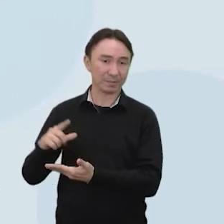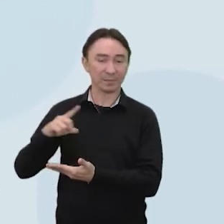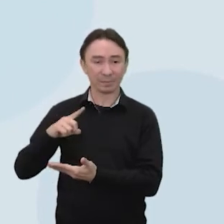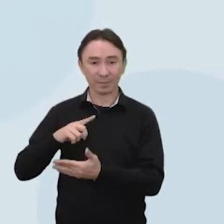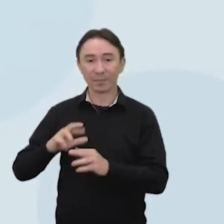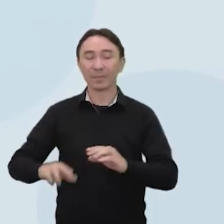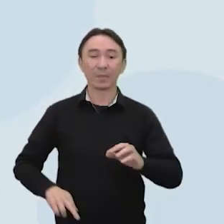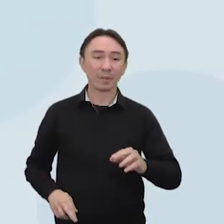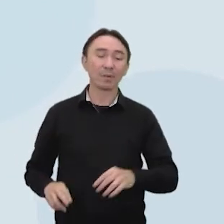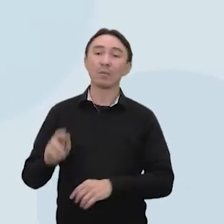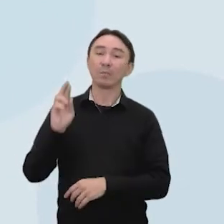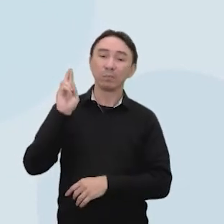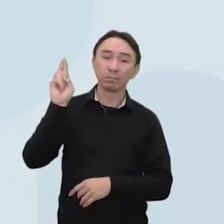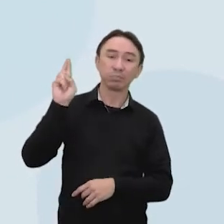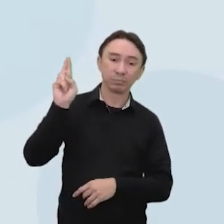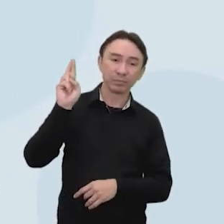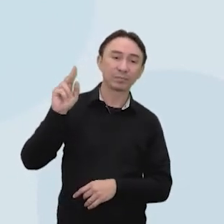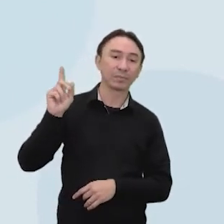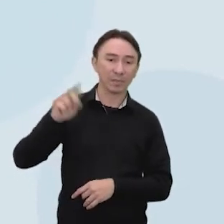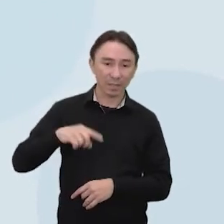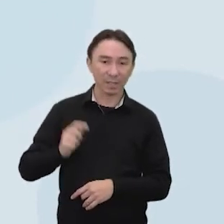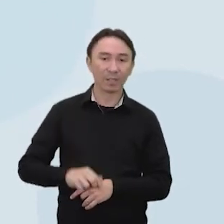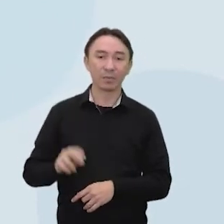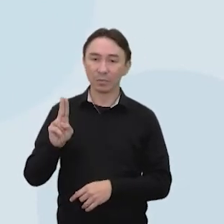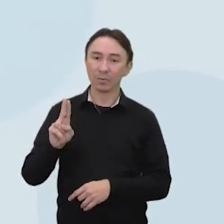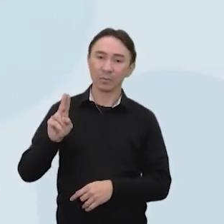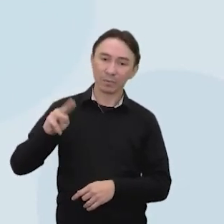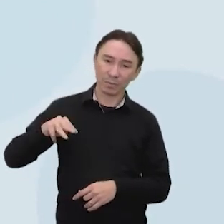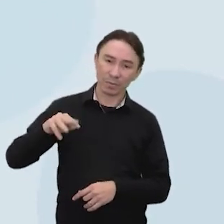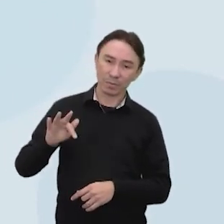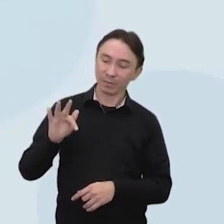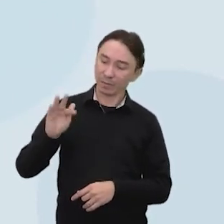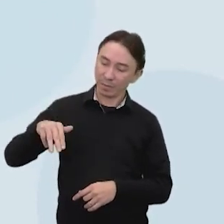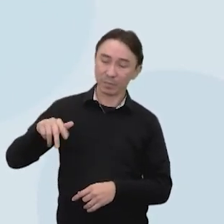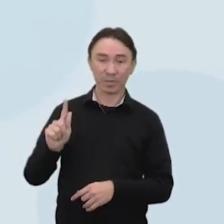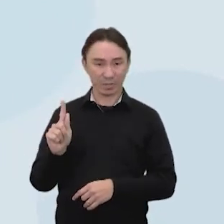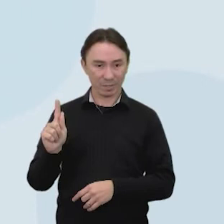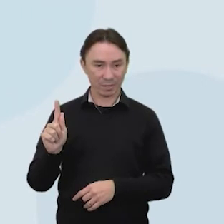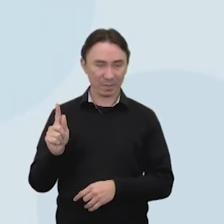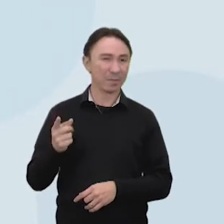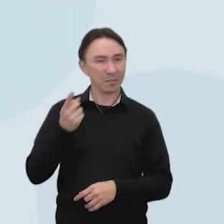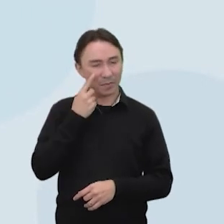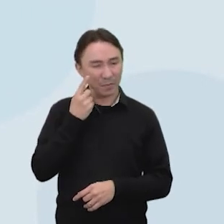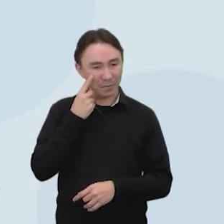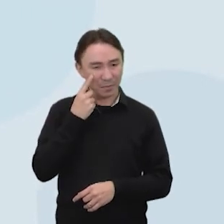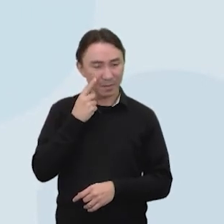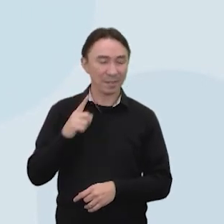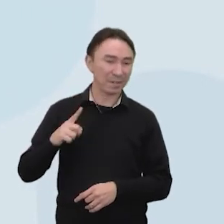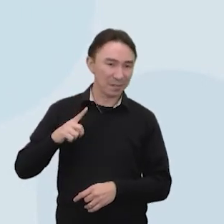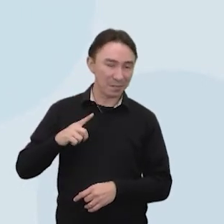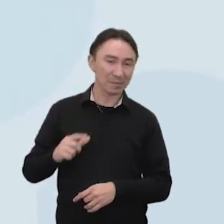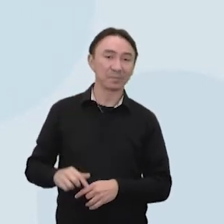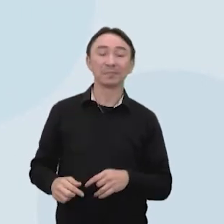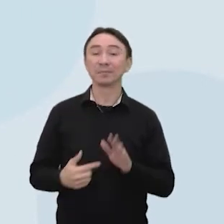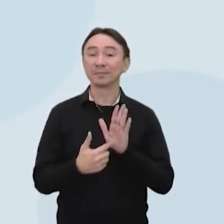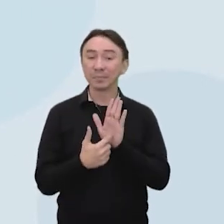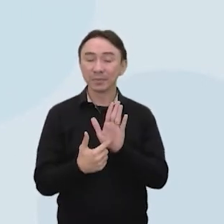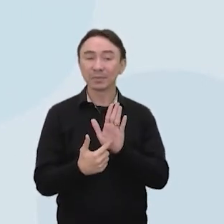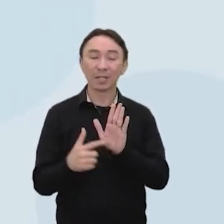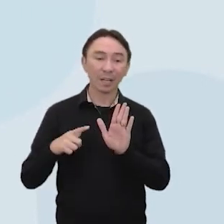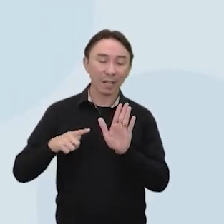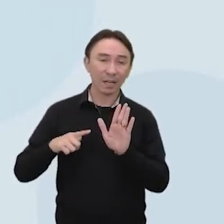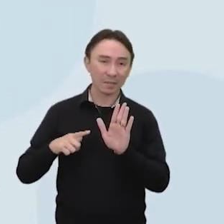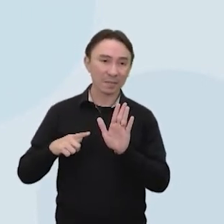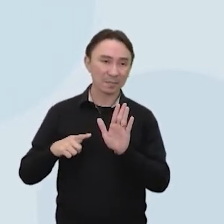da rádio aí, feita na Universidade Federal de Minas Gerais. Então, vamos pôr aqui o trecho para vocês, ó. Esse é o